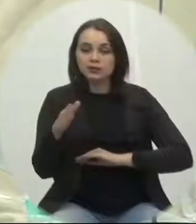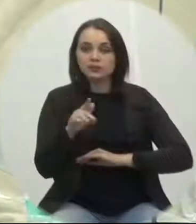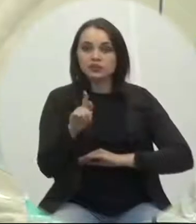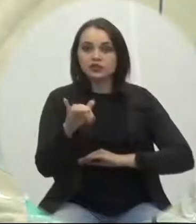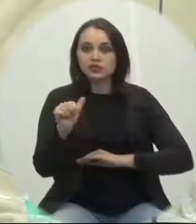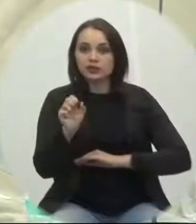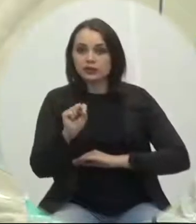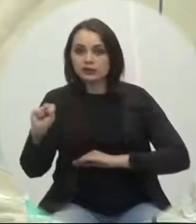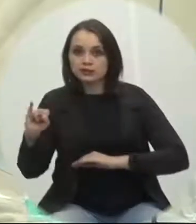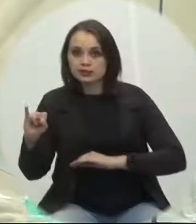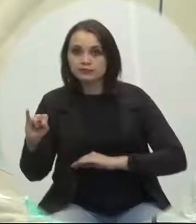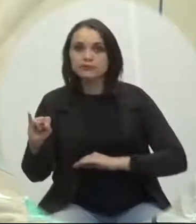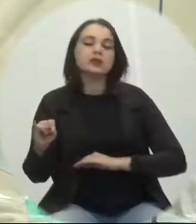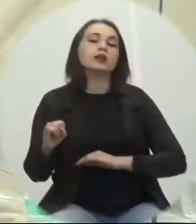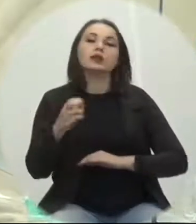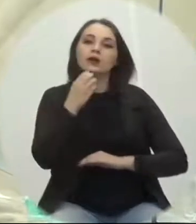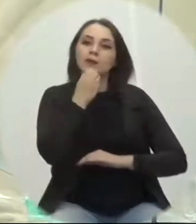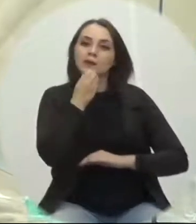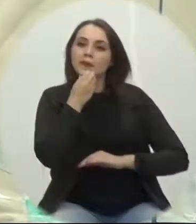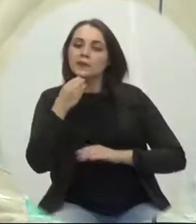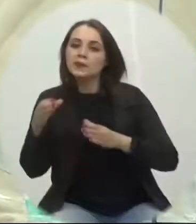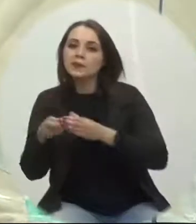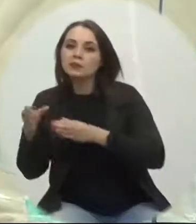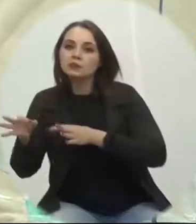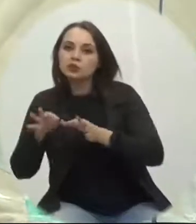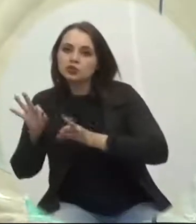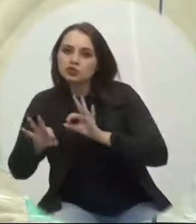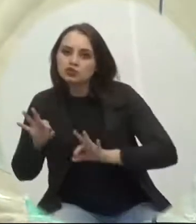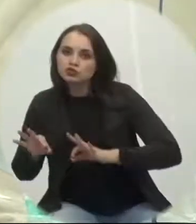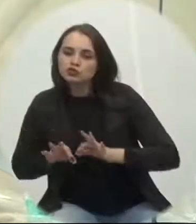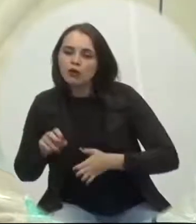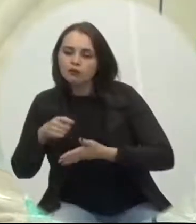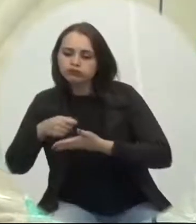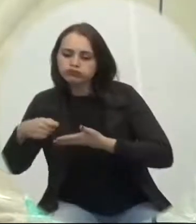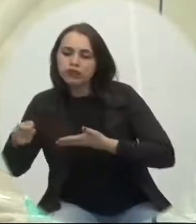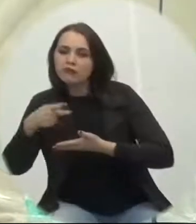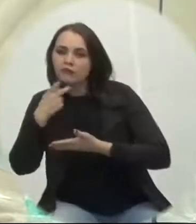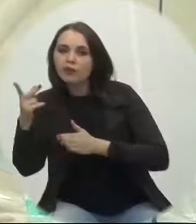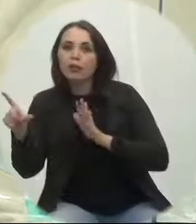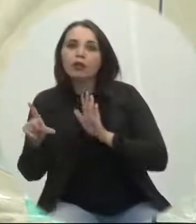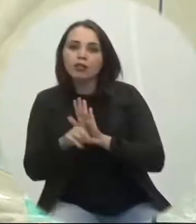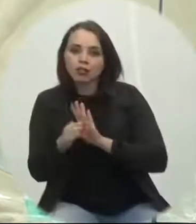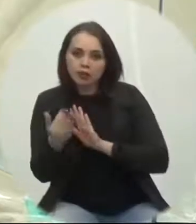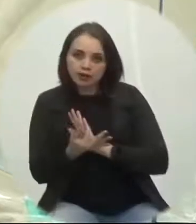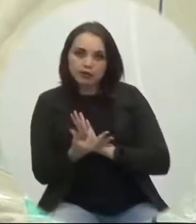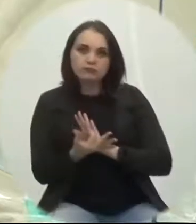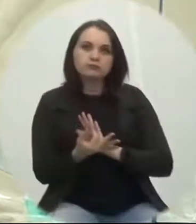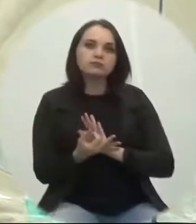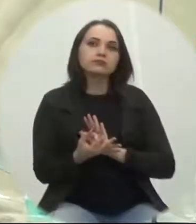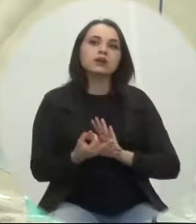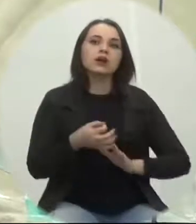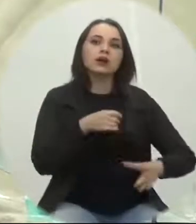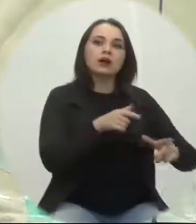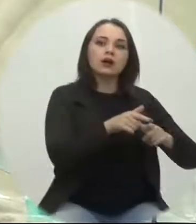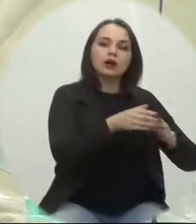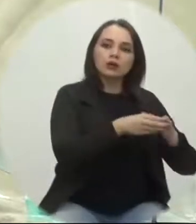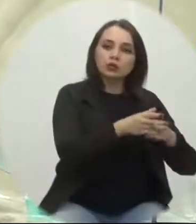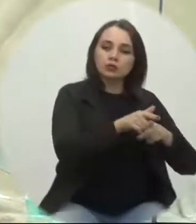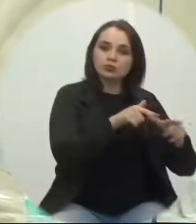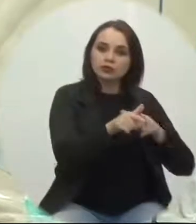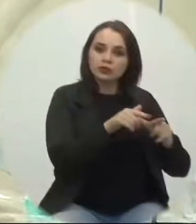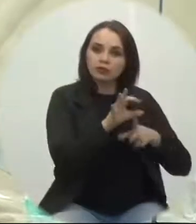constituição justiça e redação opinou pela legalidade e constitucionalidade as comissões de obras educação